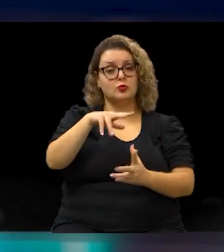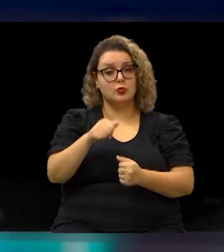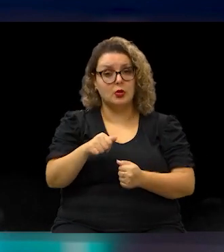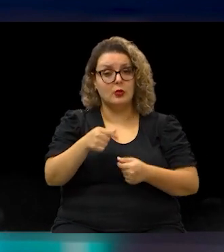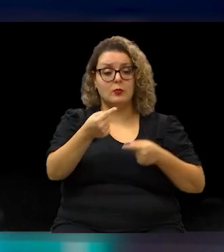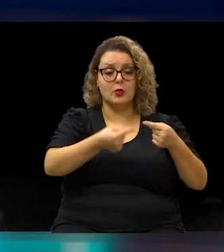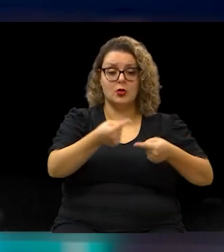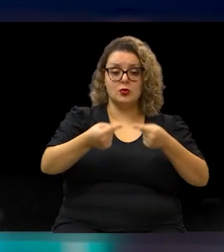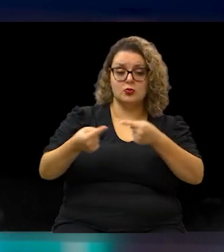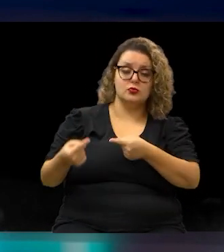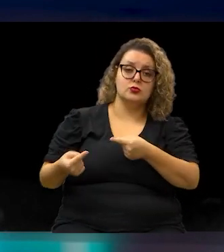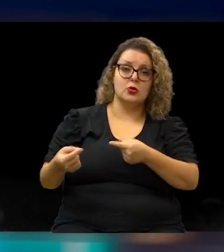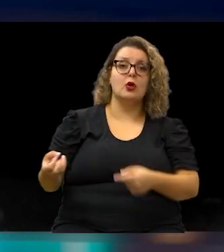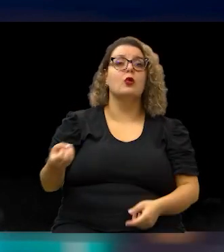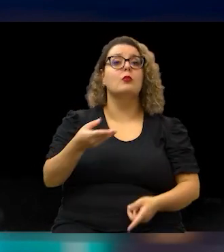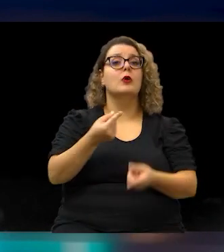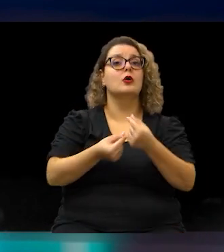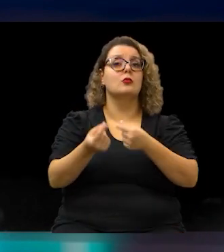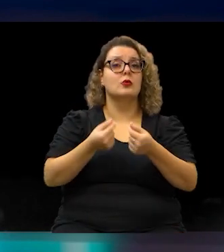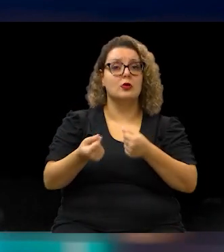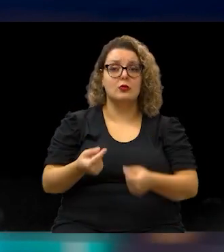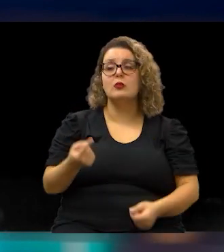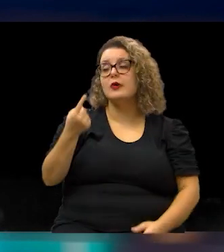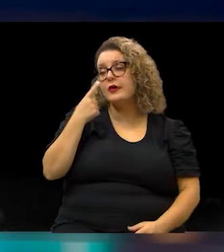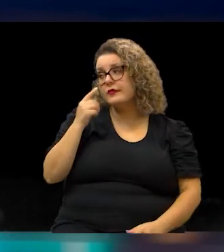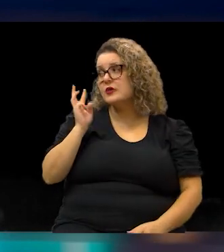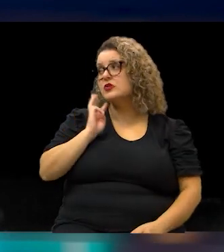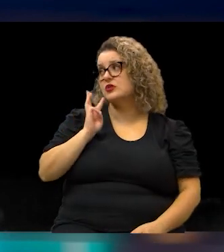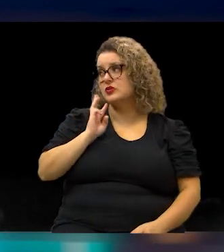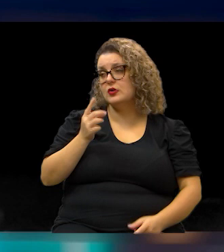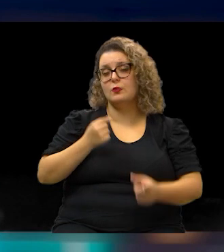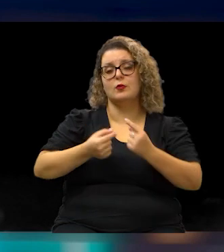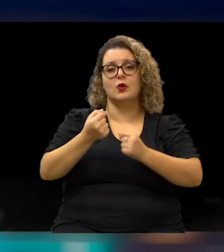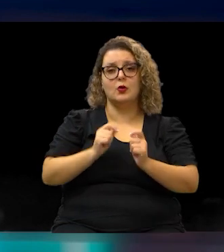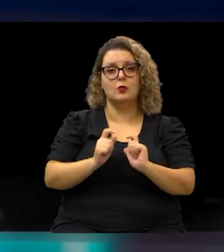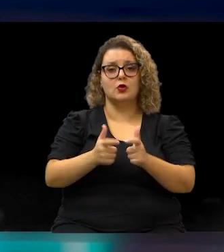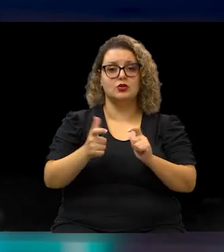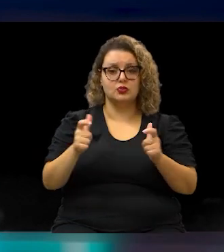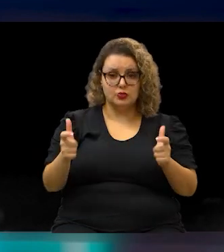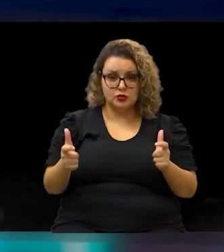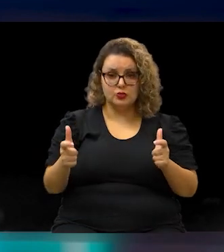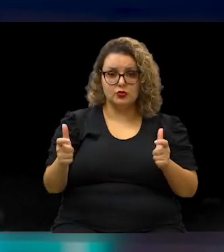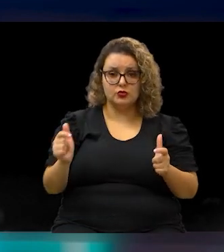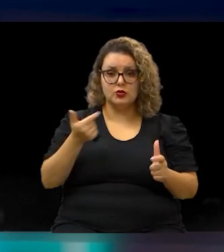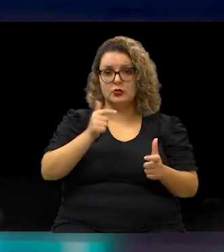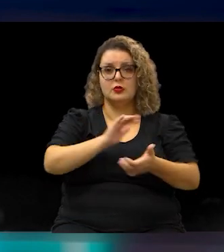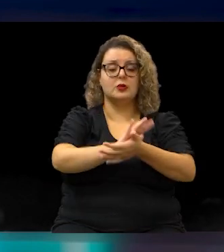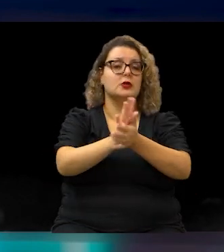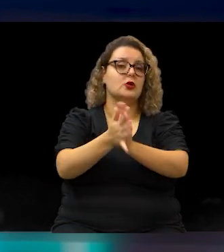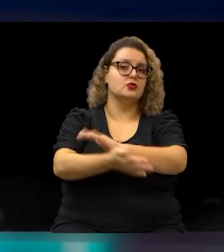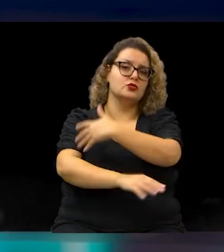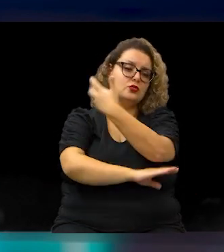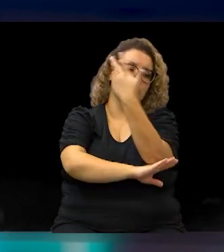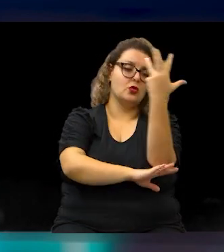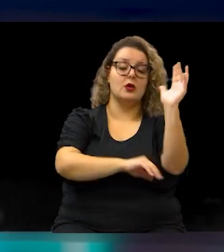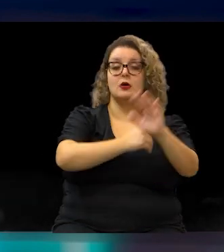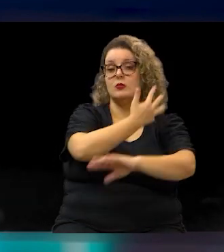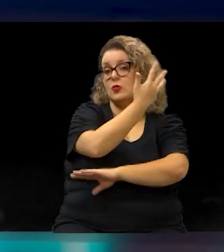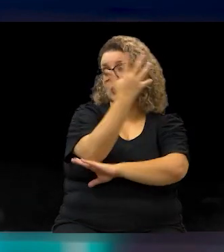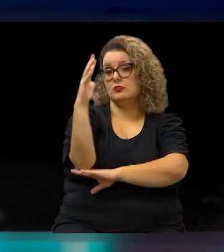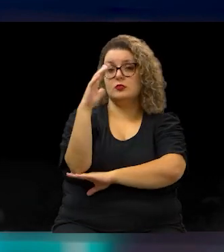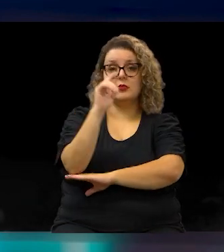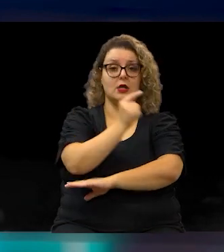discutir uma nova economia, viu, Cecília? Uma economia que cresça sem destruir a natureza e sem